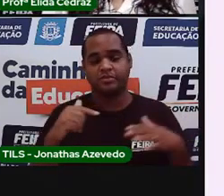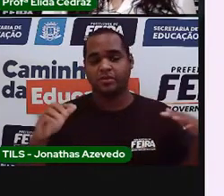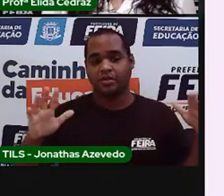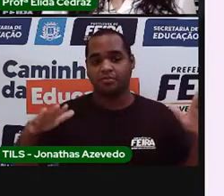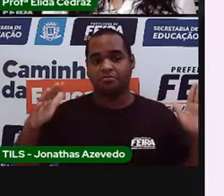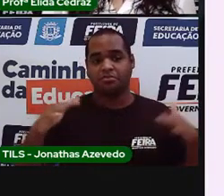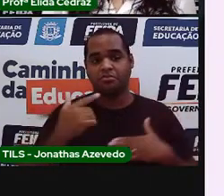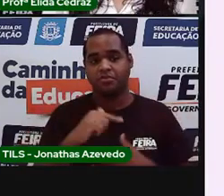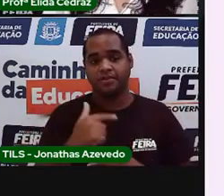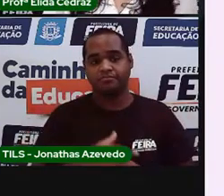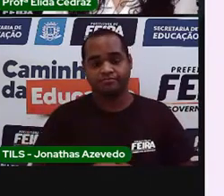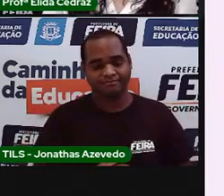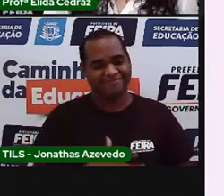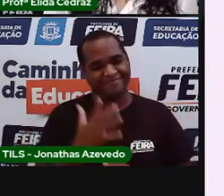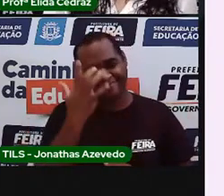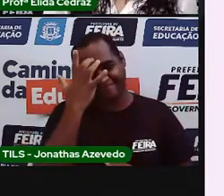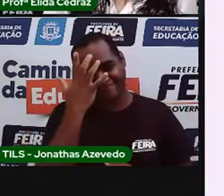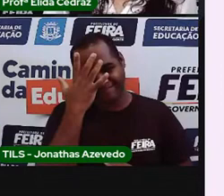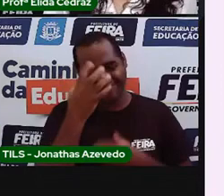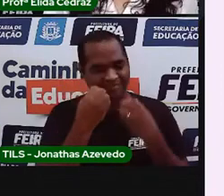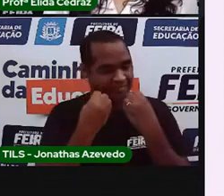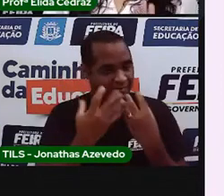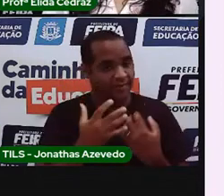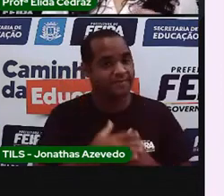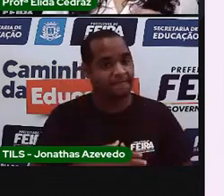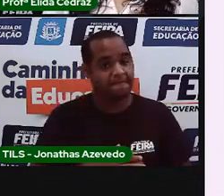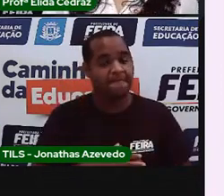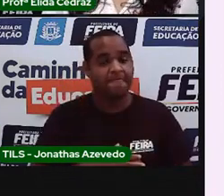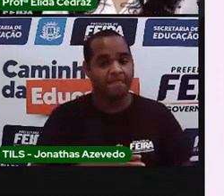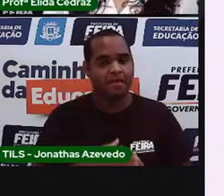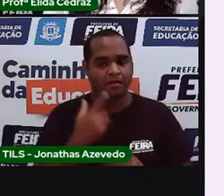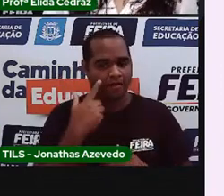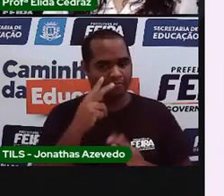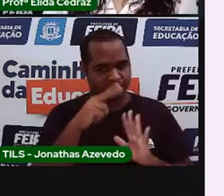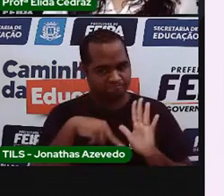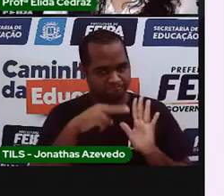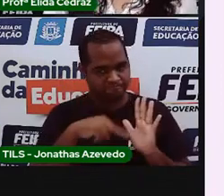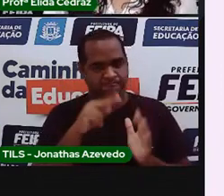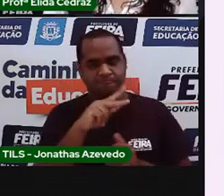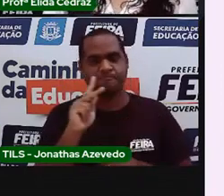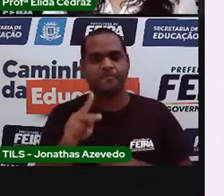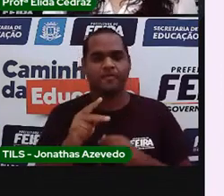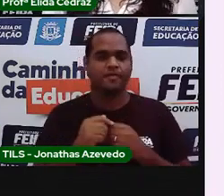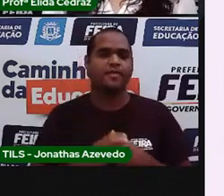Ficou fácil agora, né? Vamos lá? Lê aí junto com a Pró. Vamos lá?